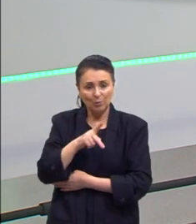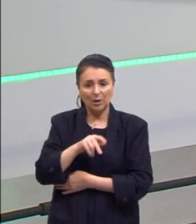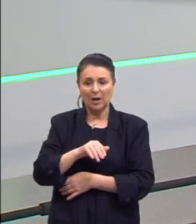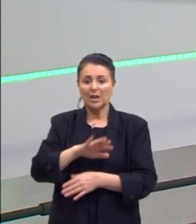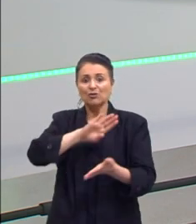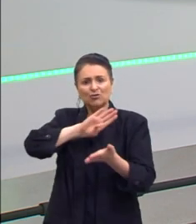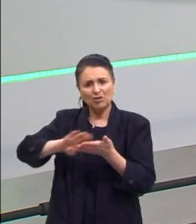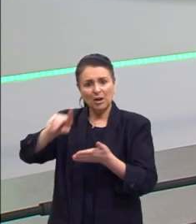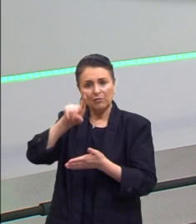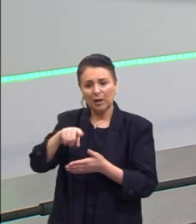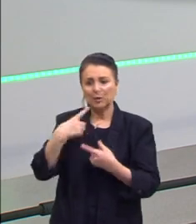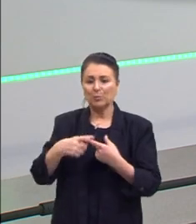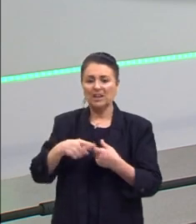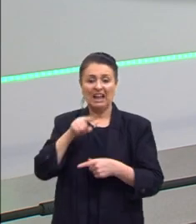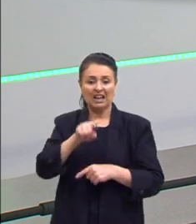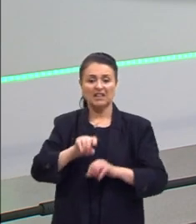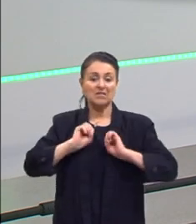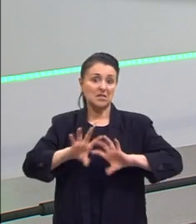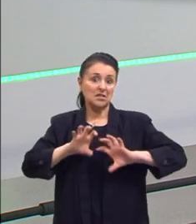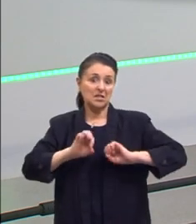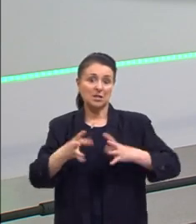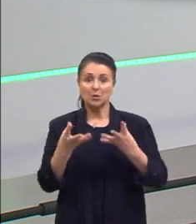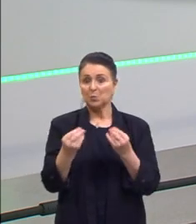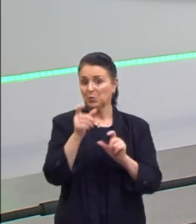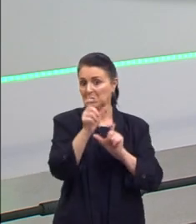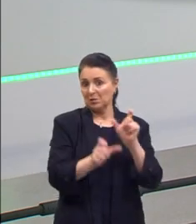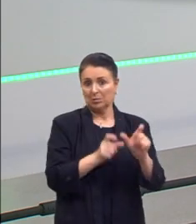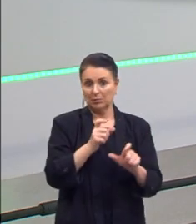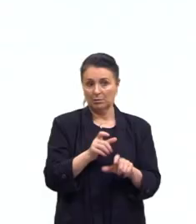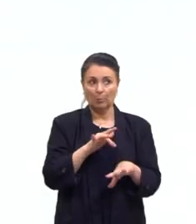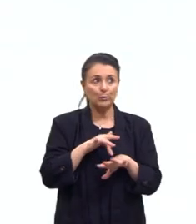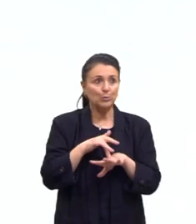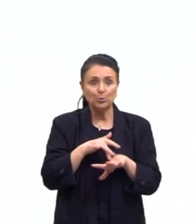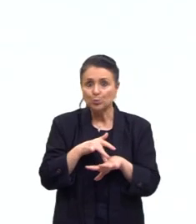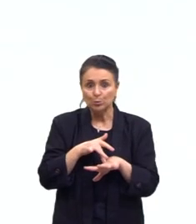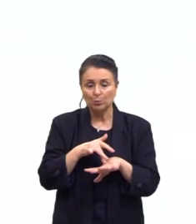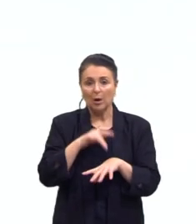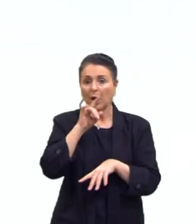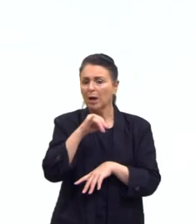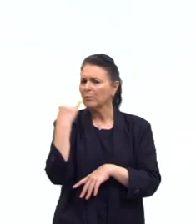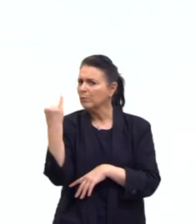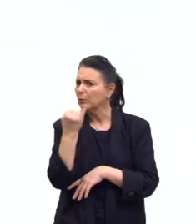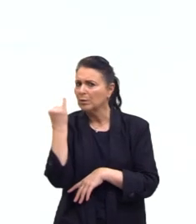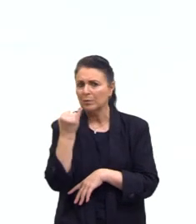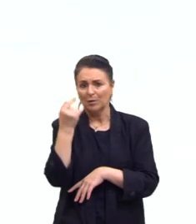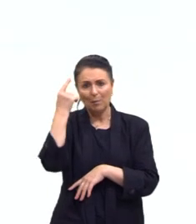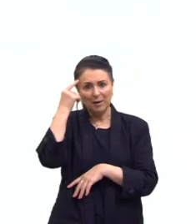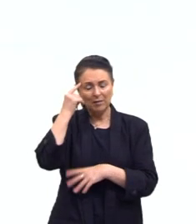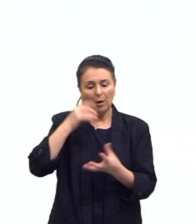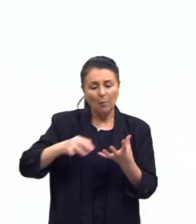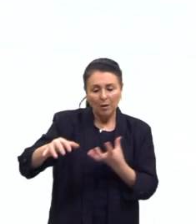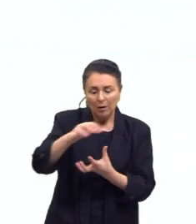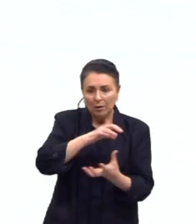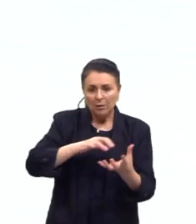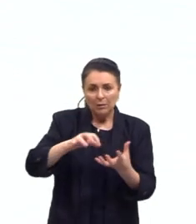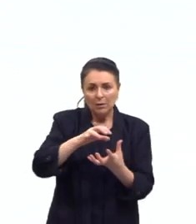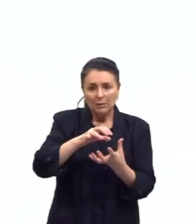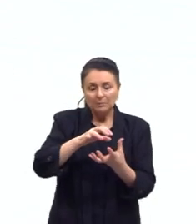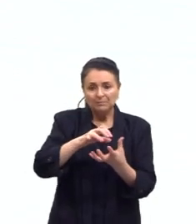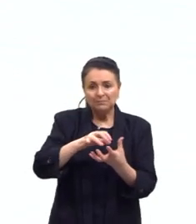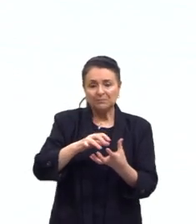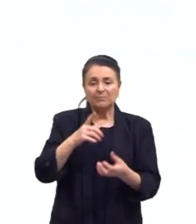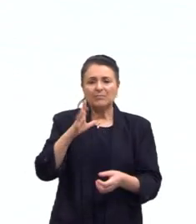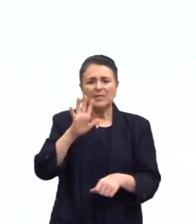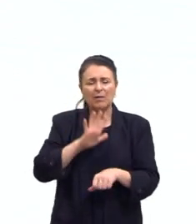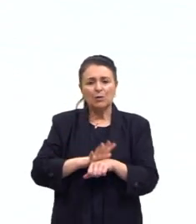que ela estava ensinando demais os trabalhadores. Vejam que absurdo. Então, ela foi muito importante em pensar em uma revolução que